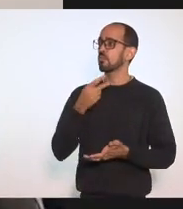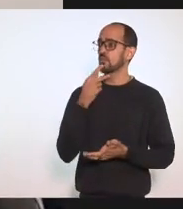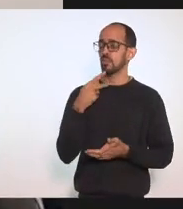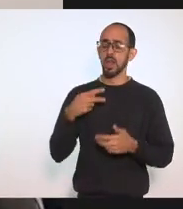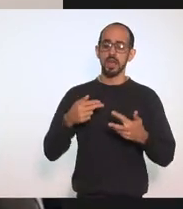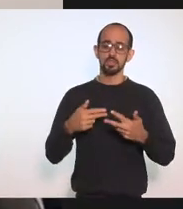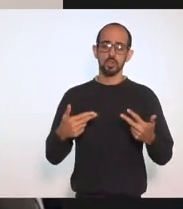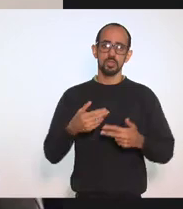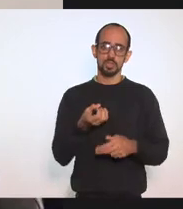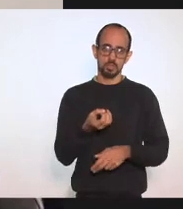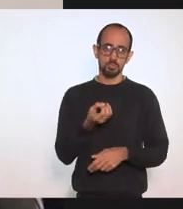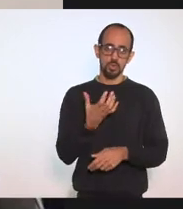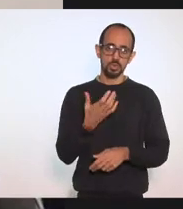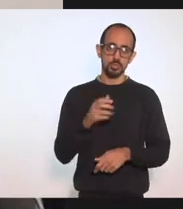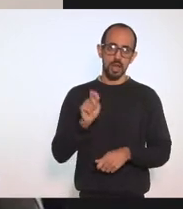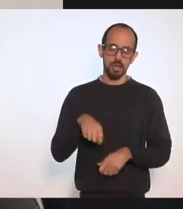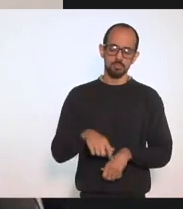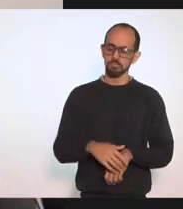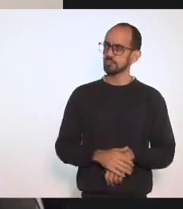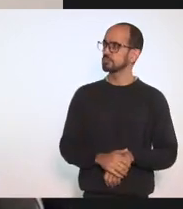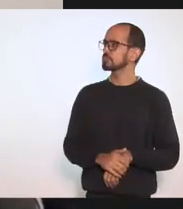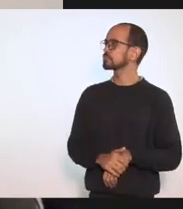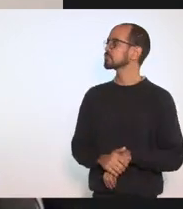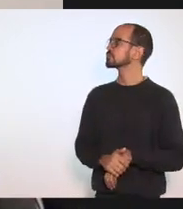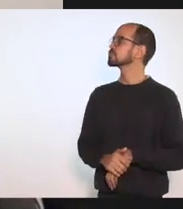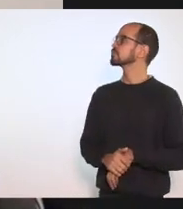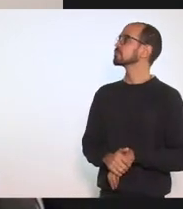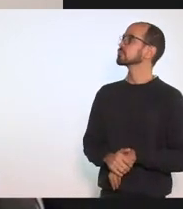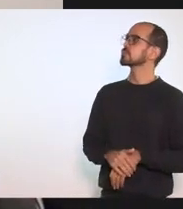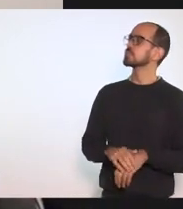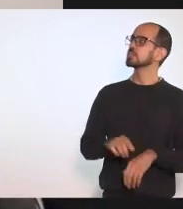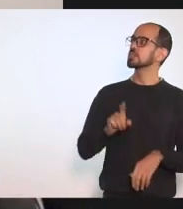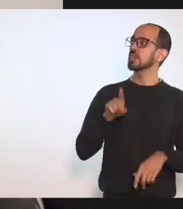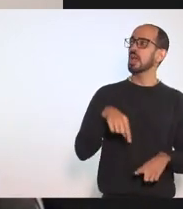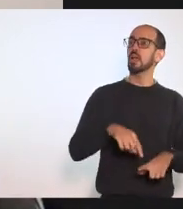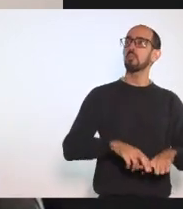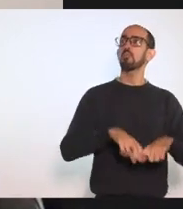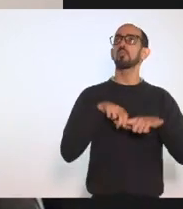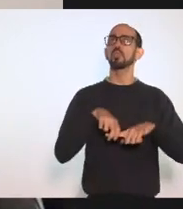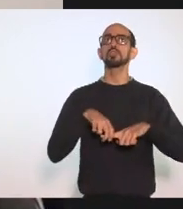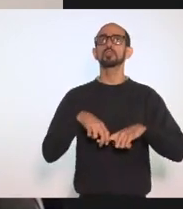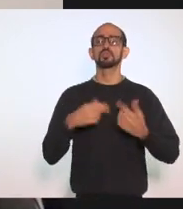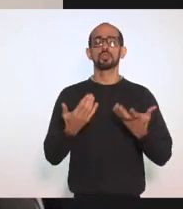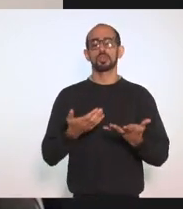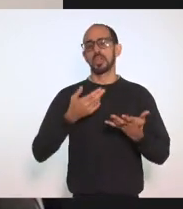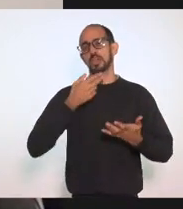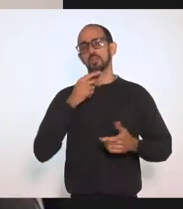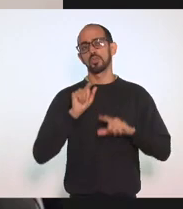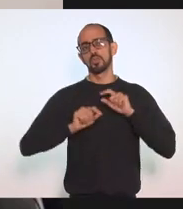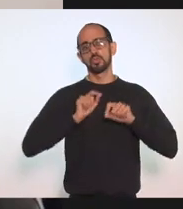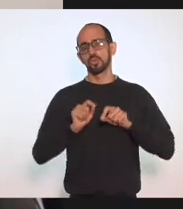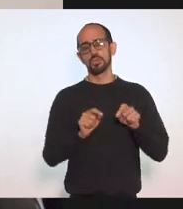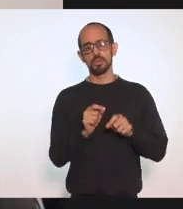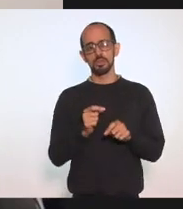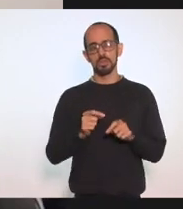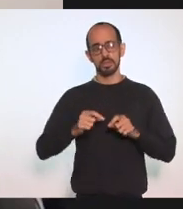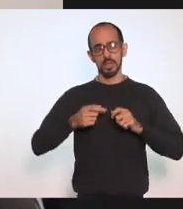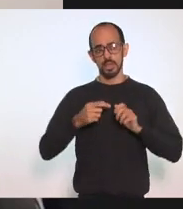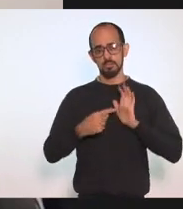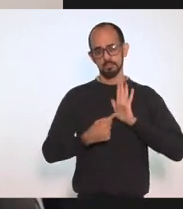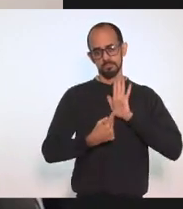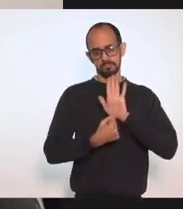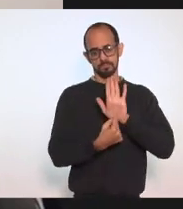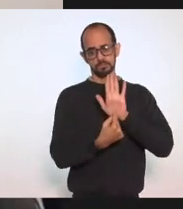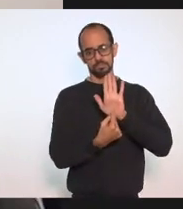coisa Boa E é por isso Que venho Aqui Destacar E